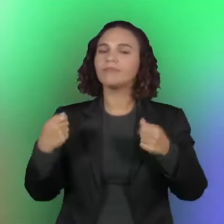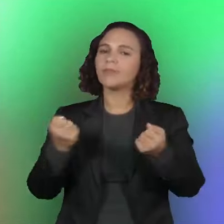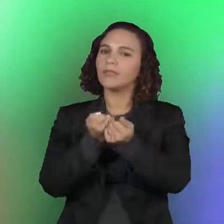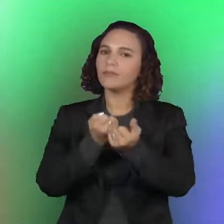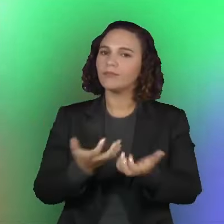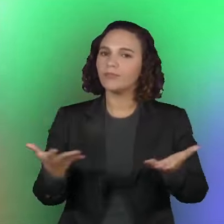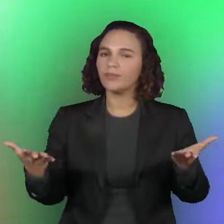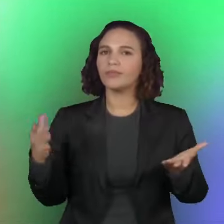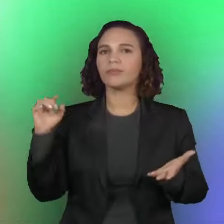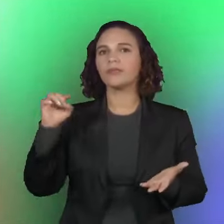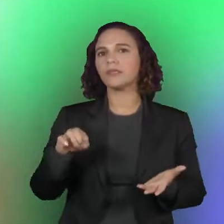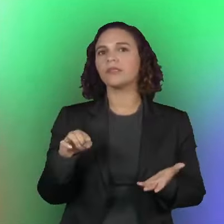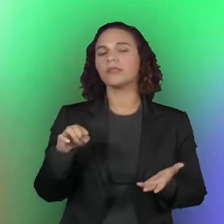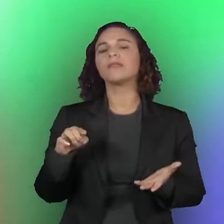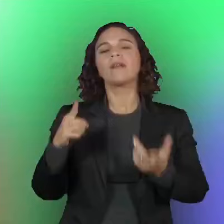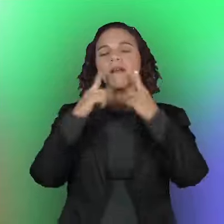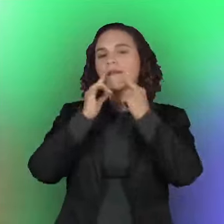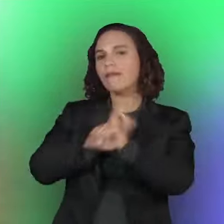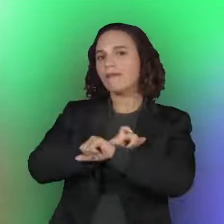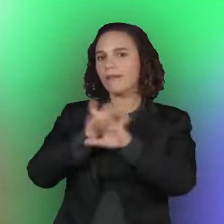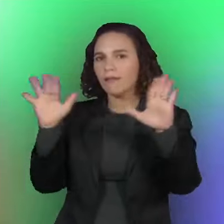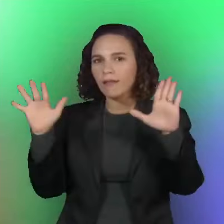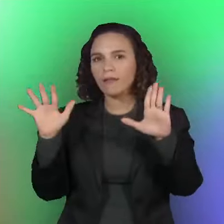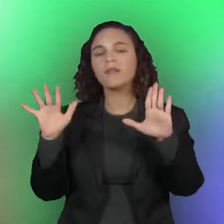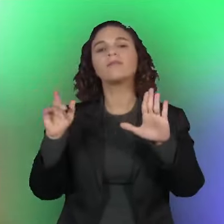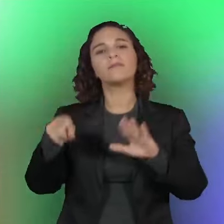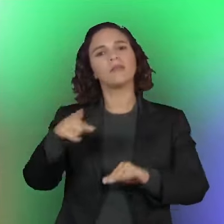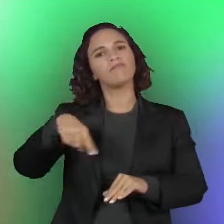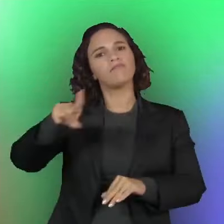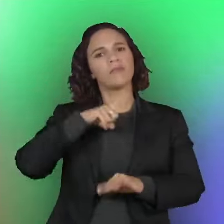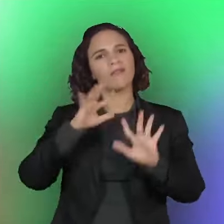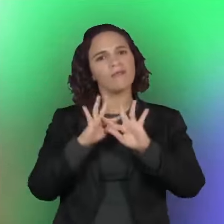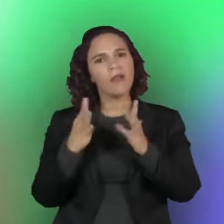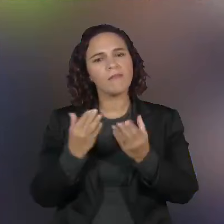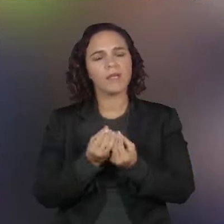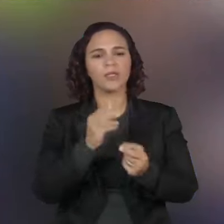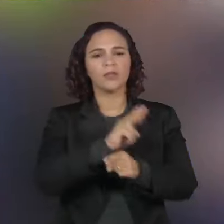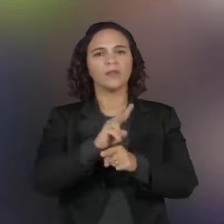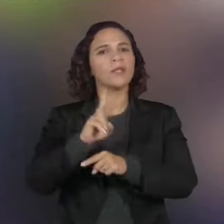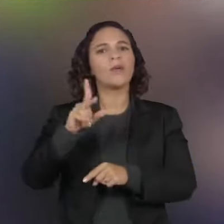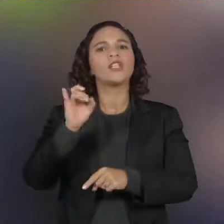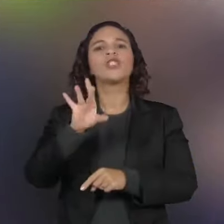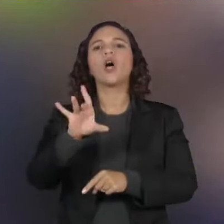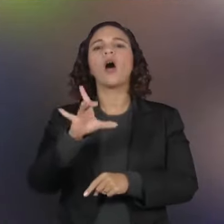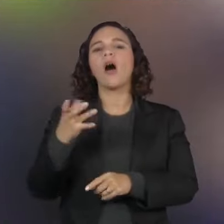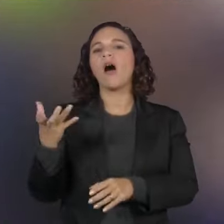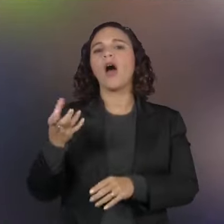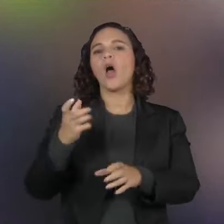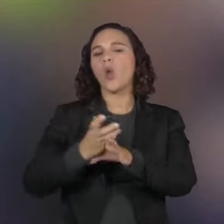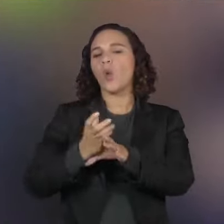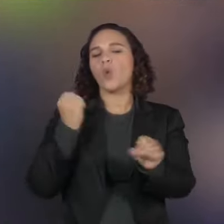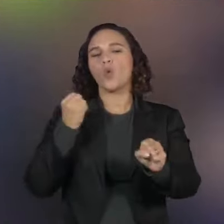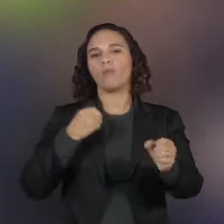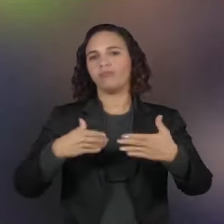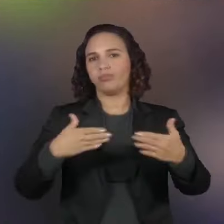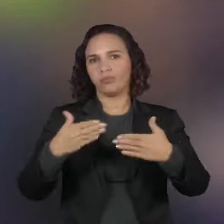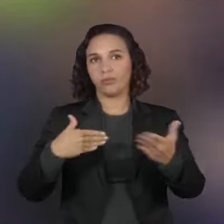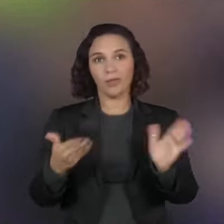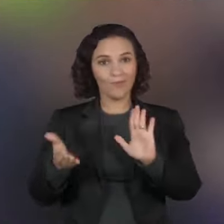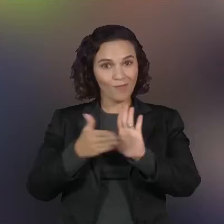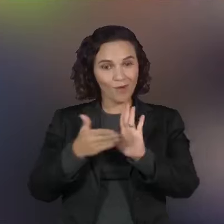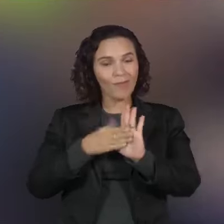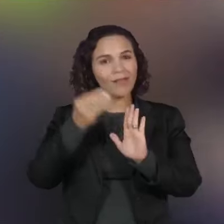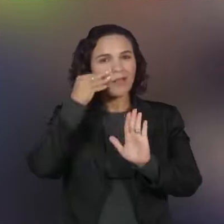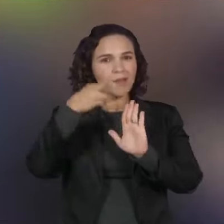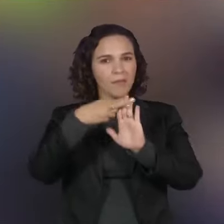a clareza que são pais de famílias, que não são números. A proposta de uma regulamentação que garanta segurança